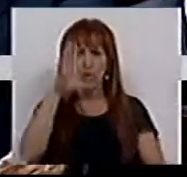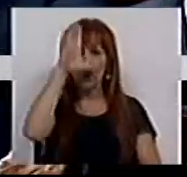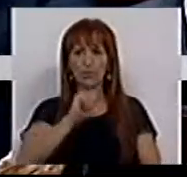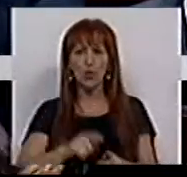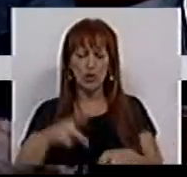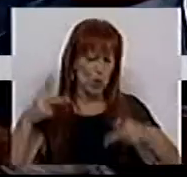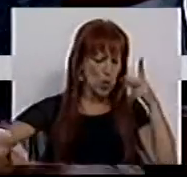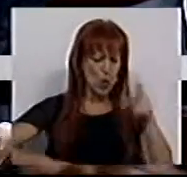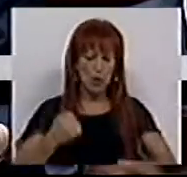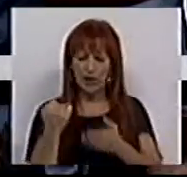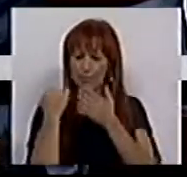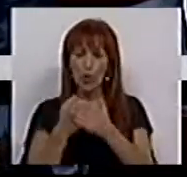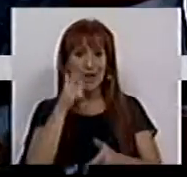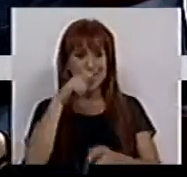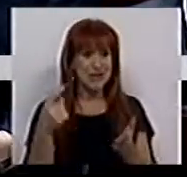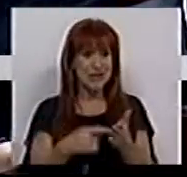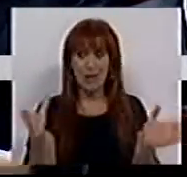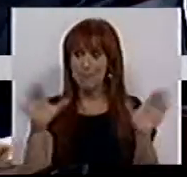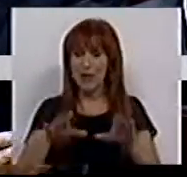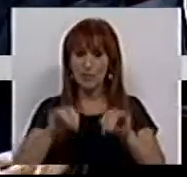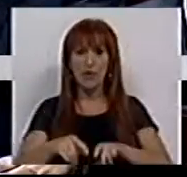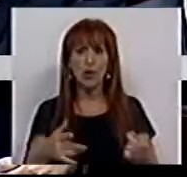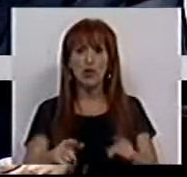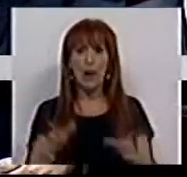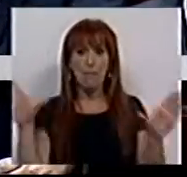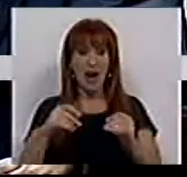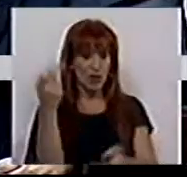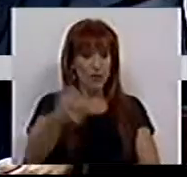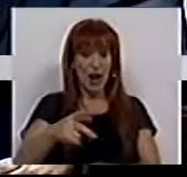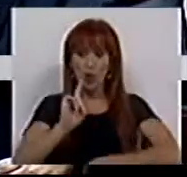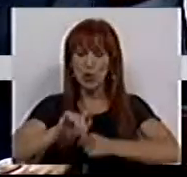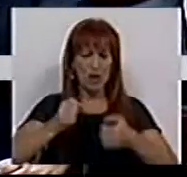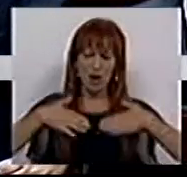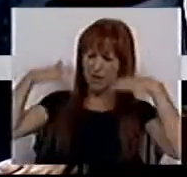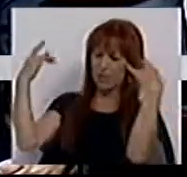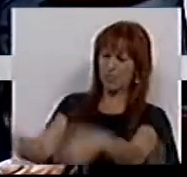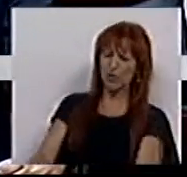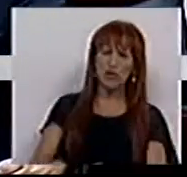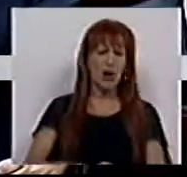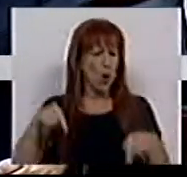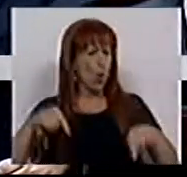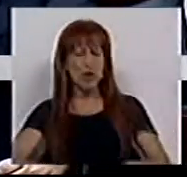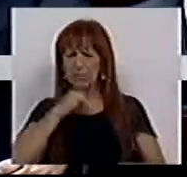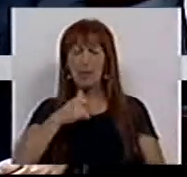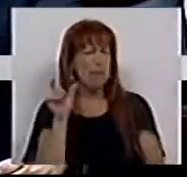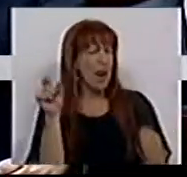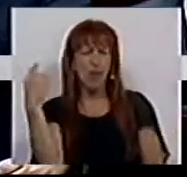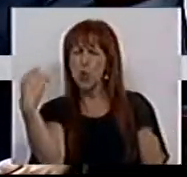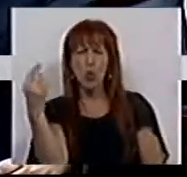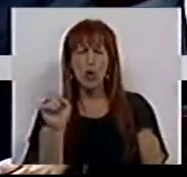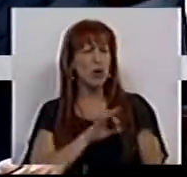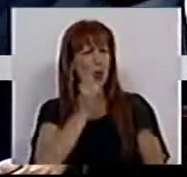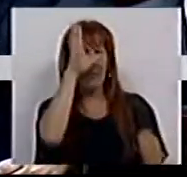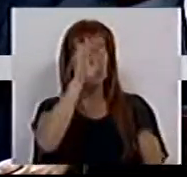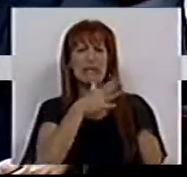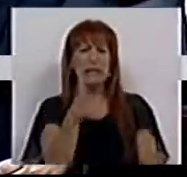Governo cortou nos apoios a quem mais precisa e os mais frágeis foram abandonados. Não mereceram hoje ainda aqui uma única palavra